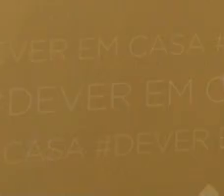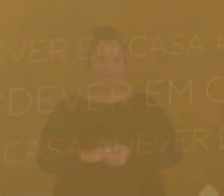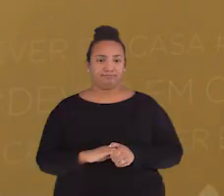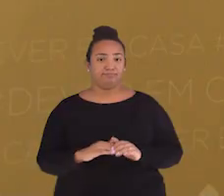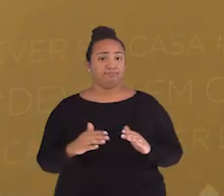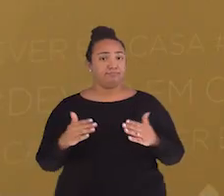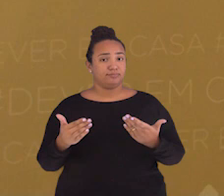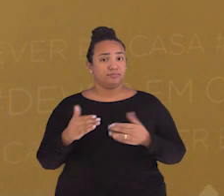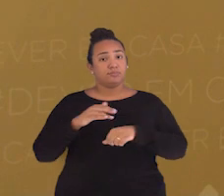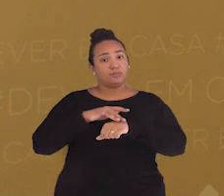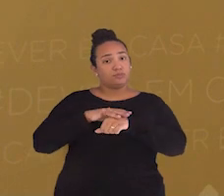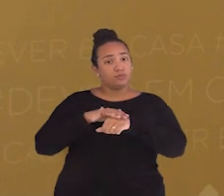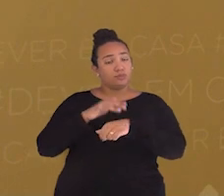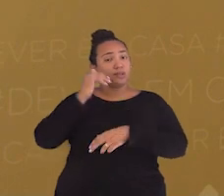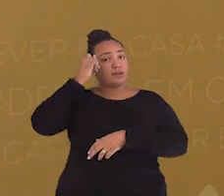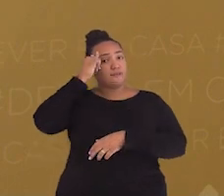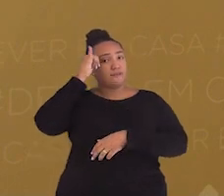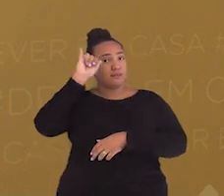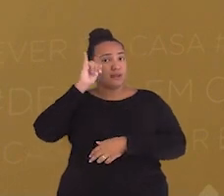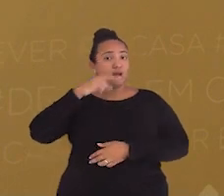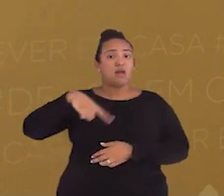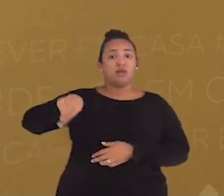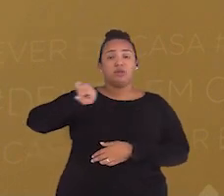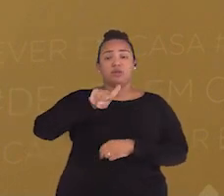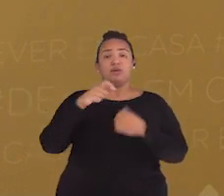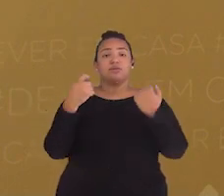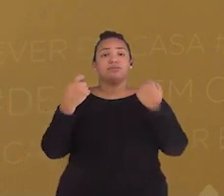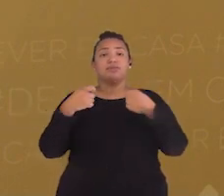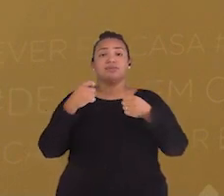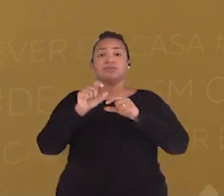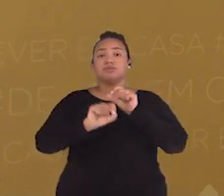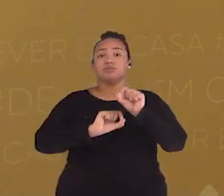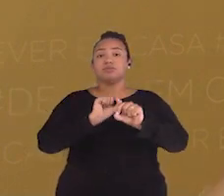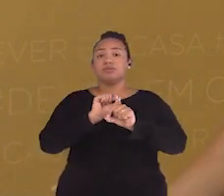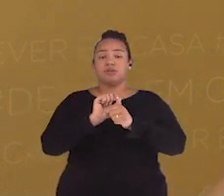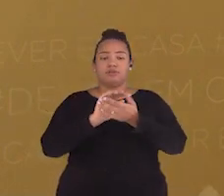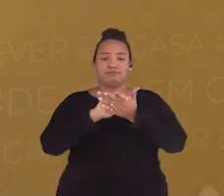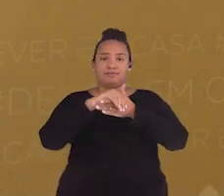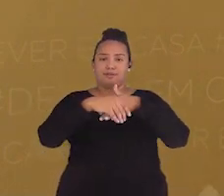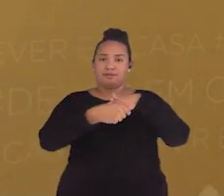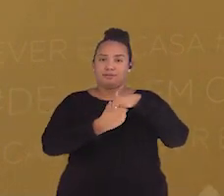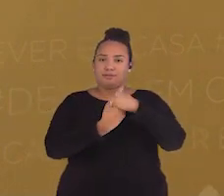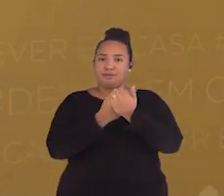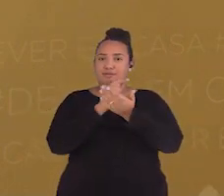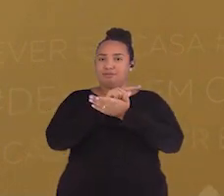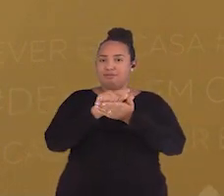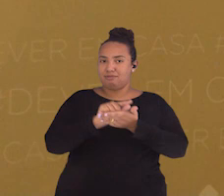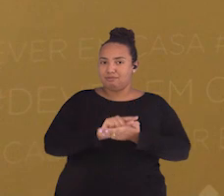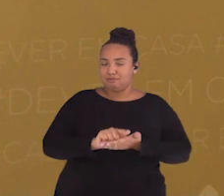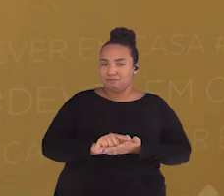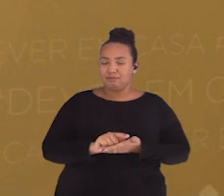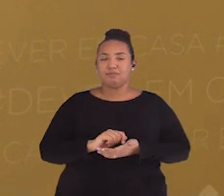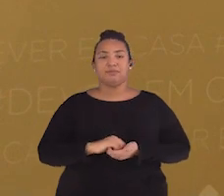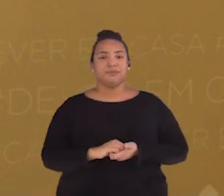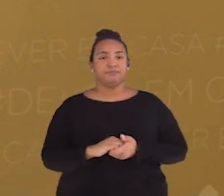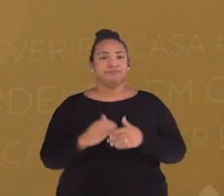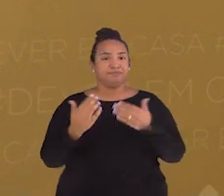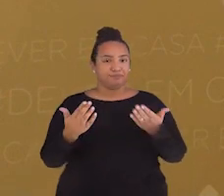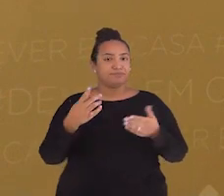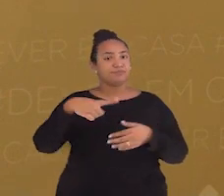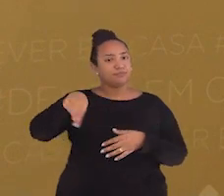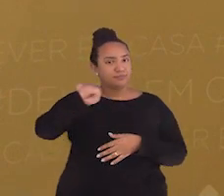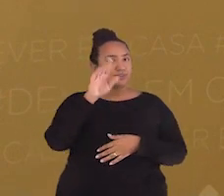Para evitarmos doenças, precisamos adquirir bons hábitos de higiene. Vocês lembram quais são eles?